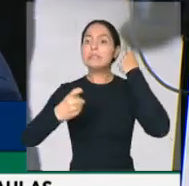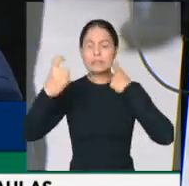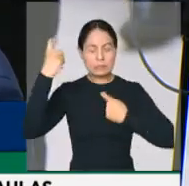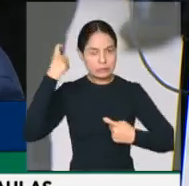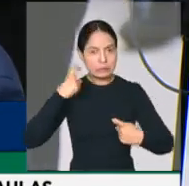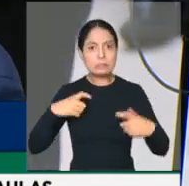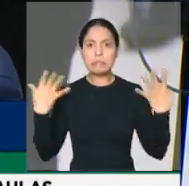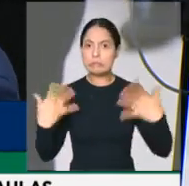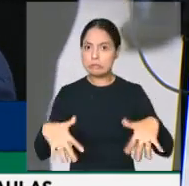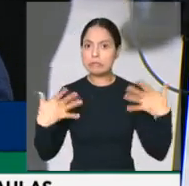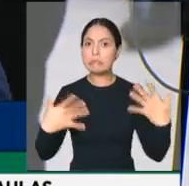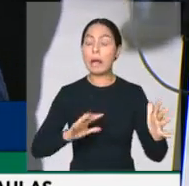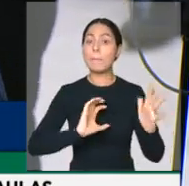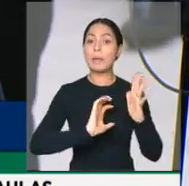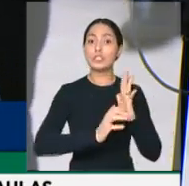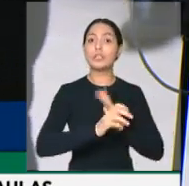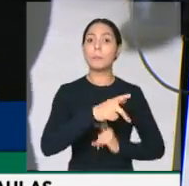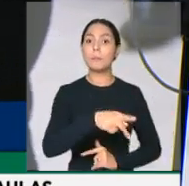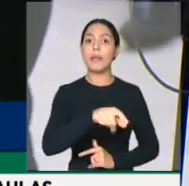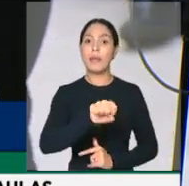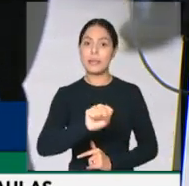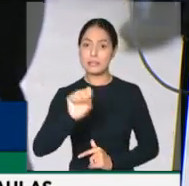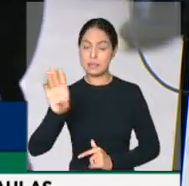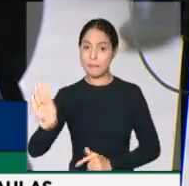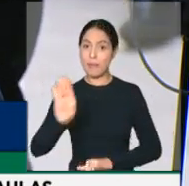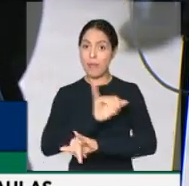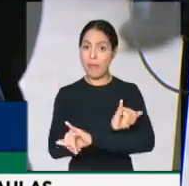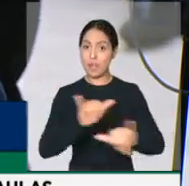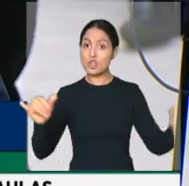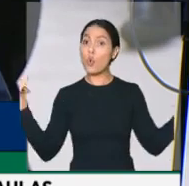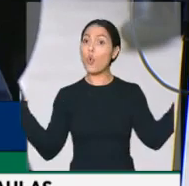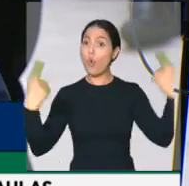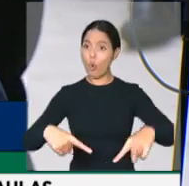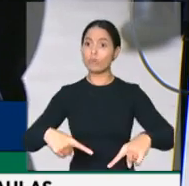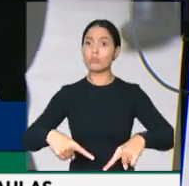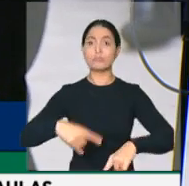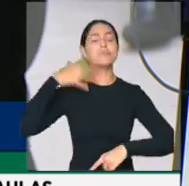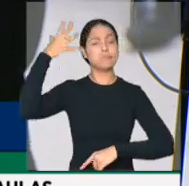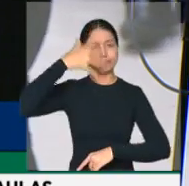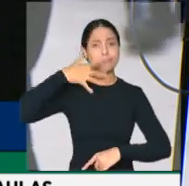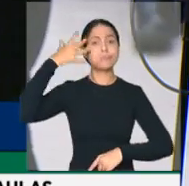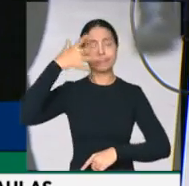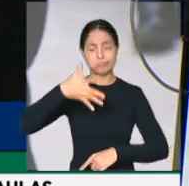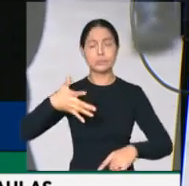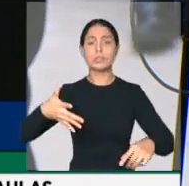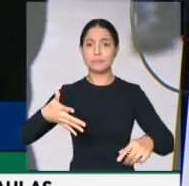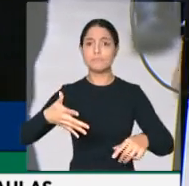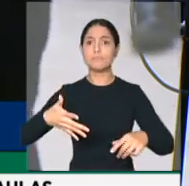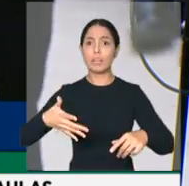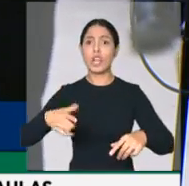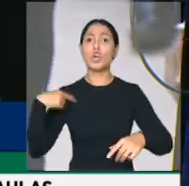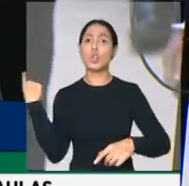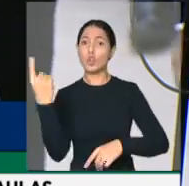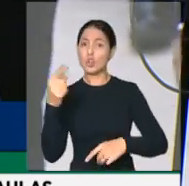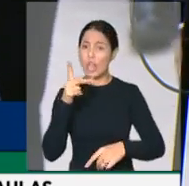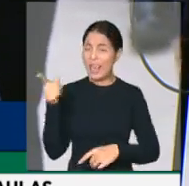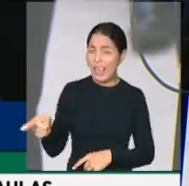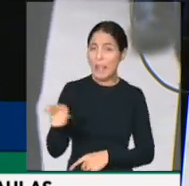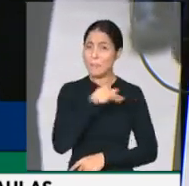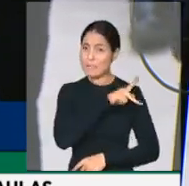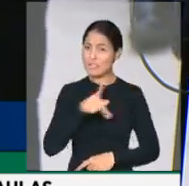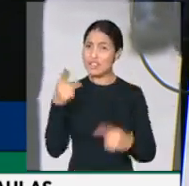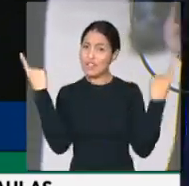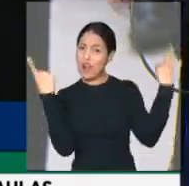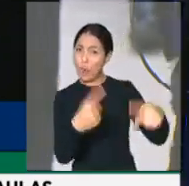de absoluta contrariedade com essa fala, com essa manifestação, que vai contra o Brasil e a vida dos